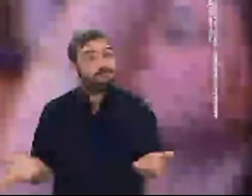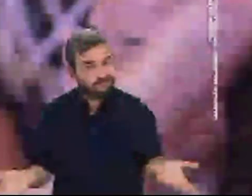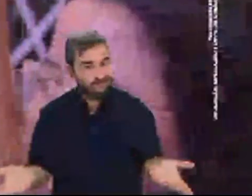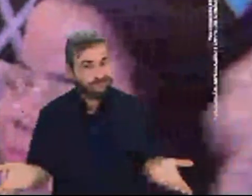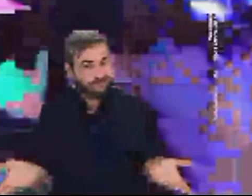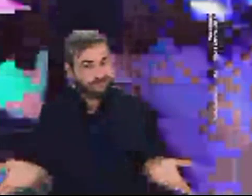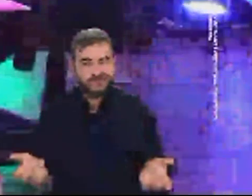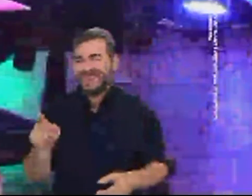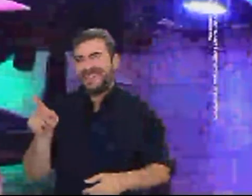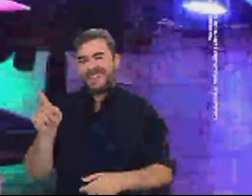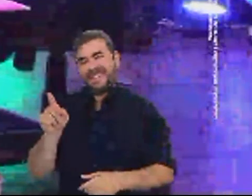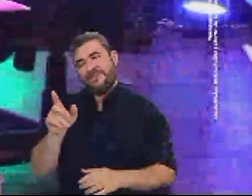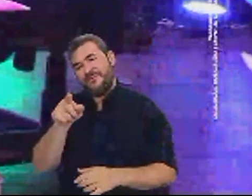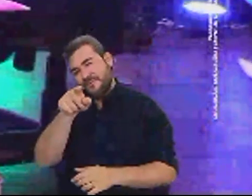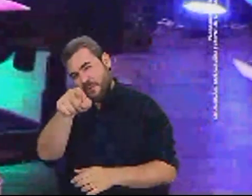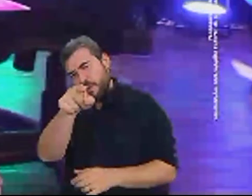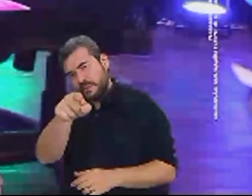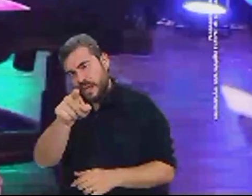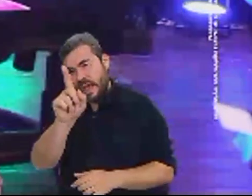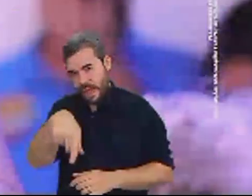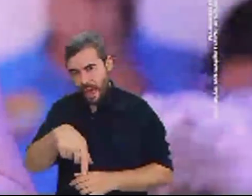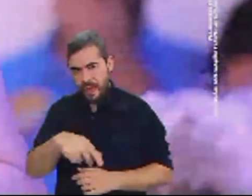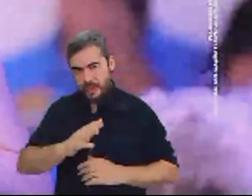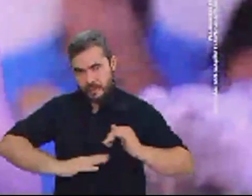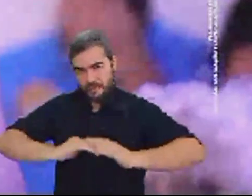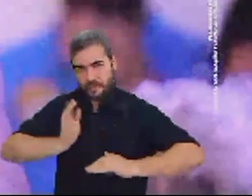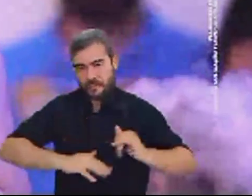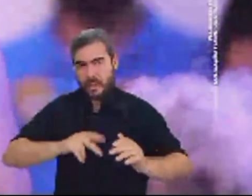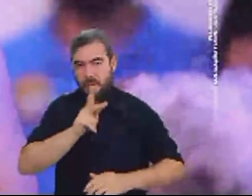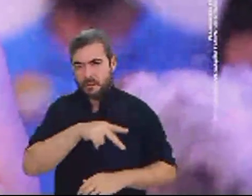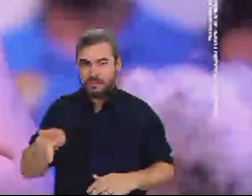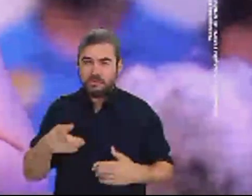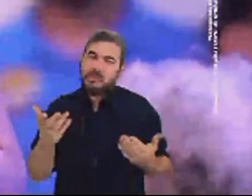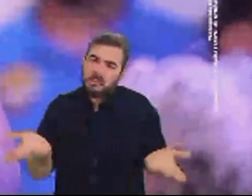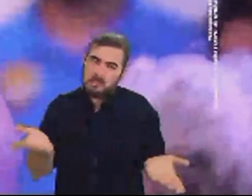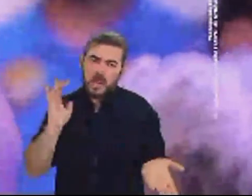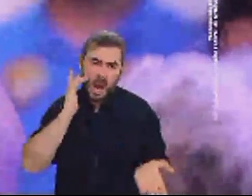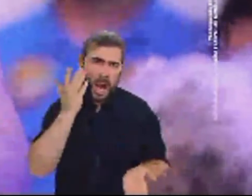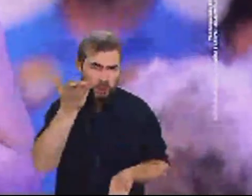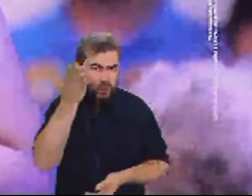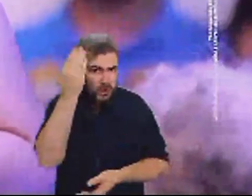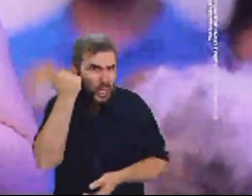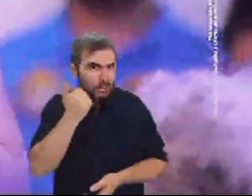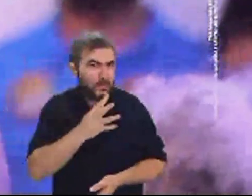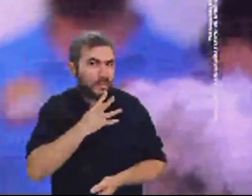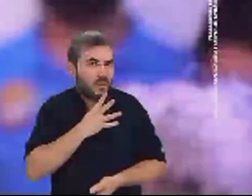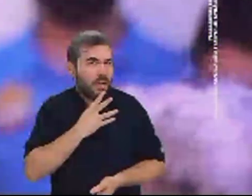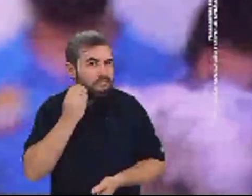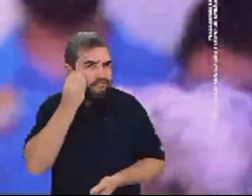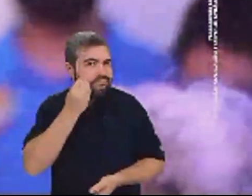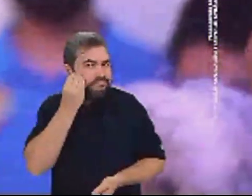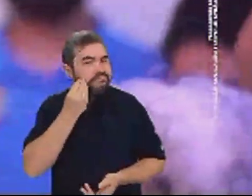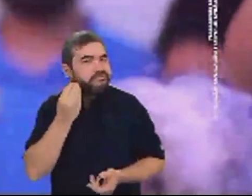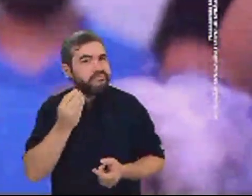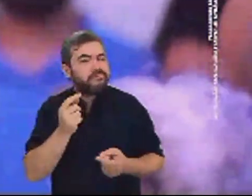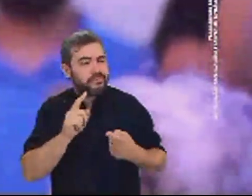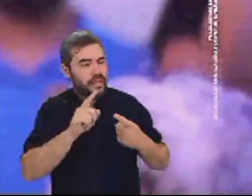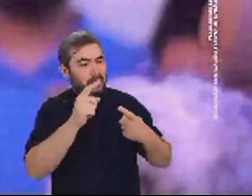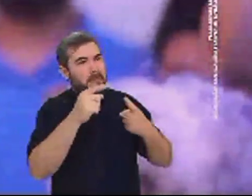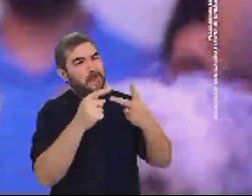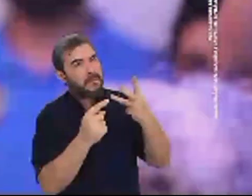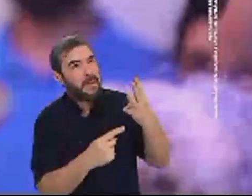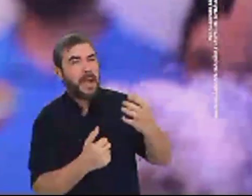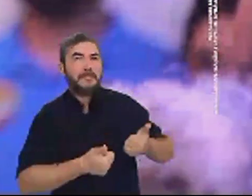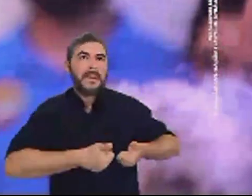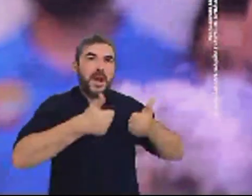e ele como ele é professor eu tenho certeza que ele sabe o que é melhor para uma escola o